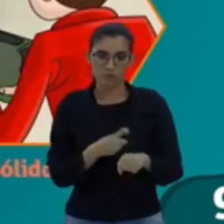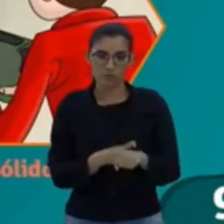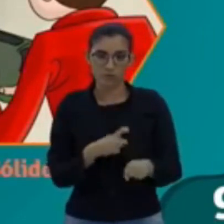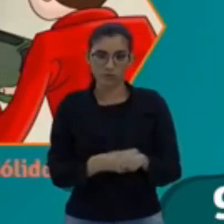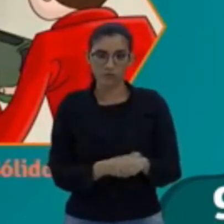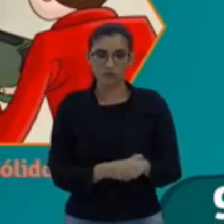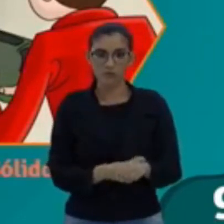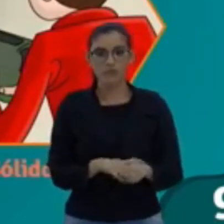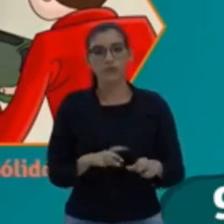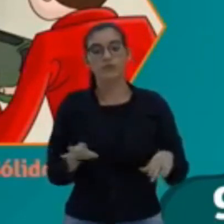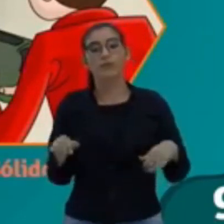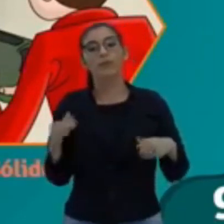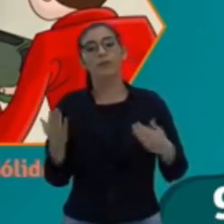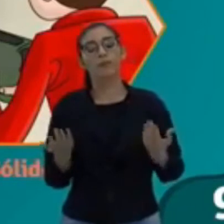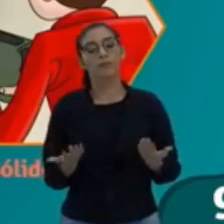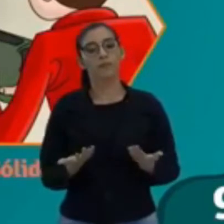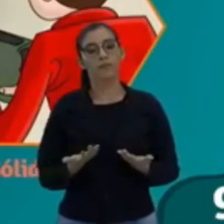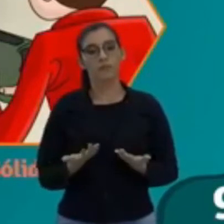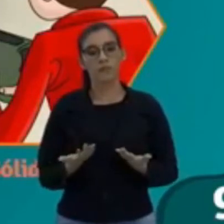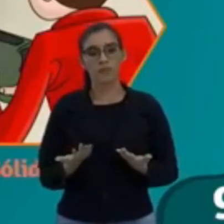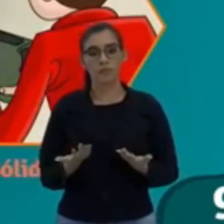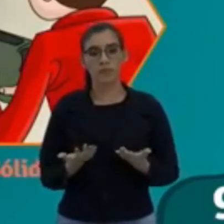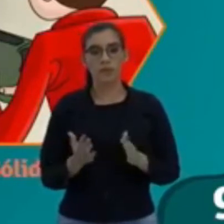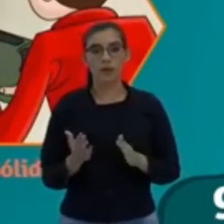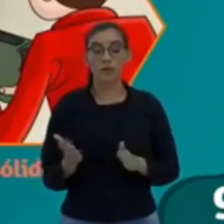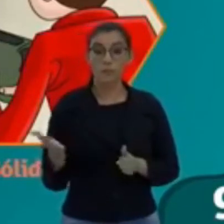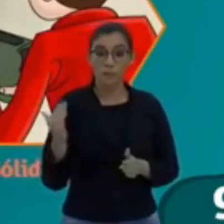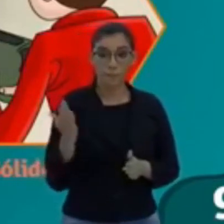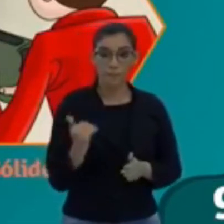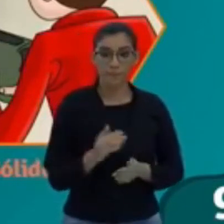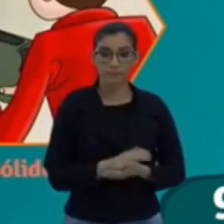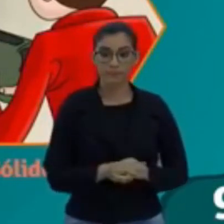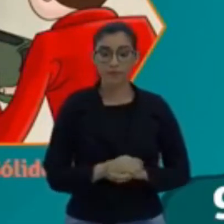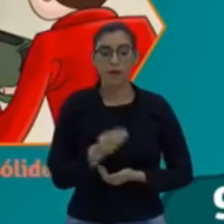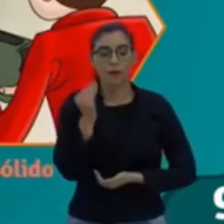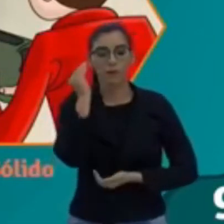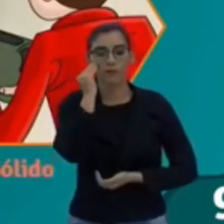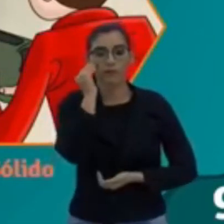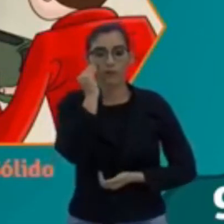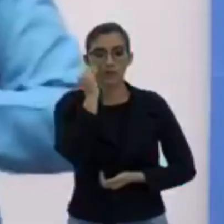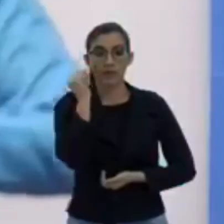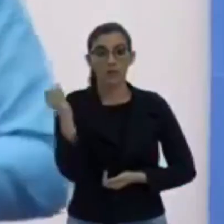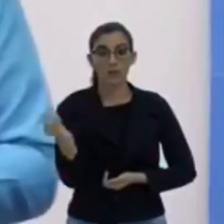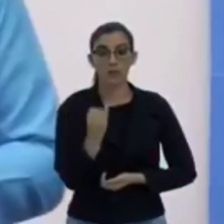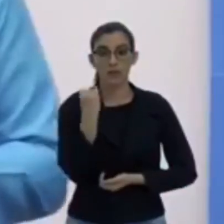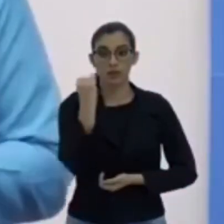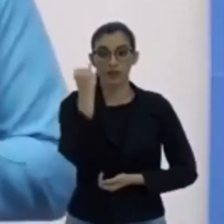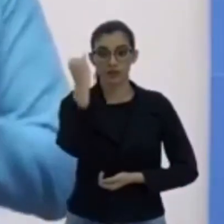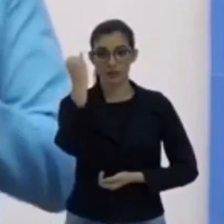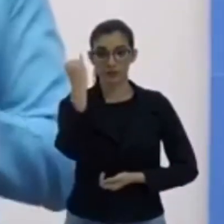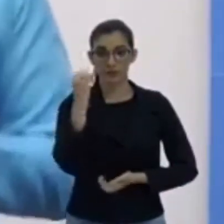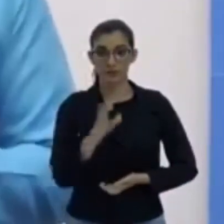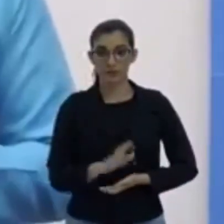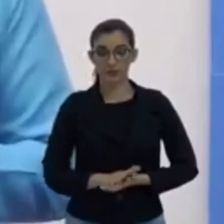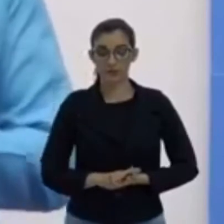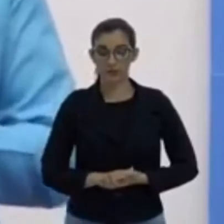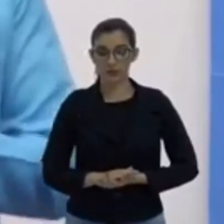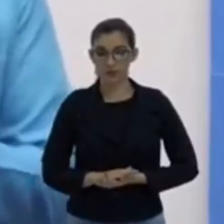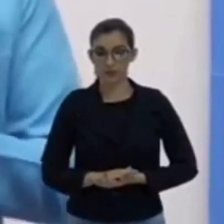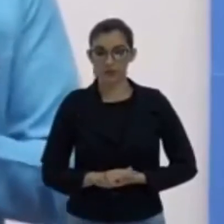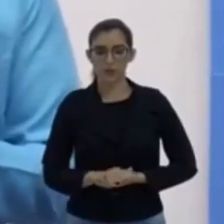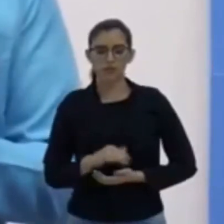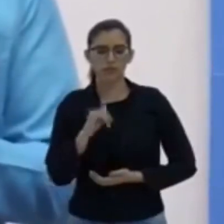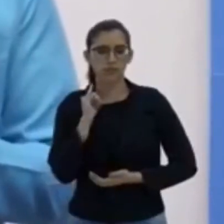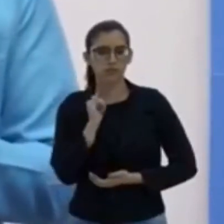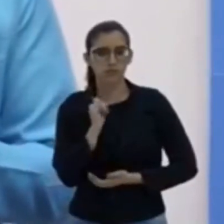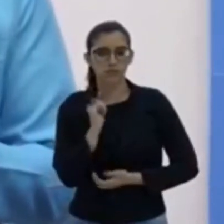Filho, vem cá. Vem cá, que eu preciso te dar uma observação que é importante. Olha pra mim. Eu falei pra ti